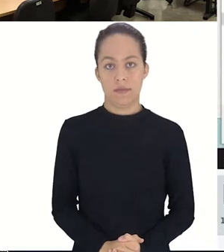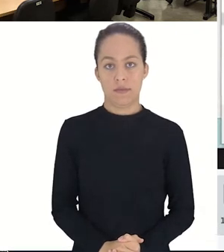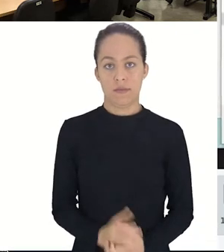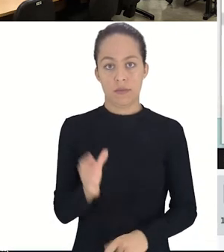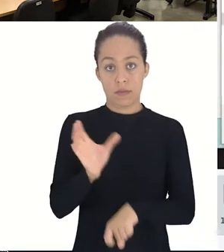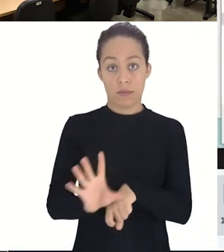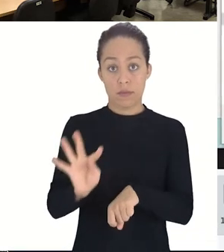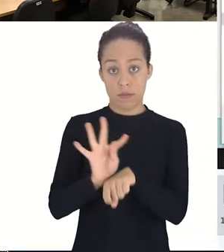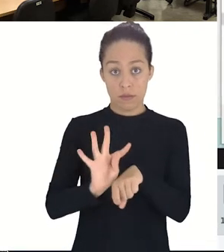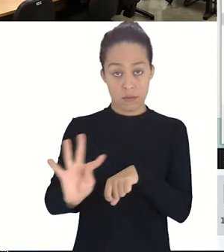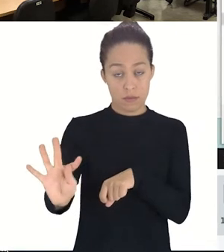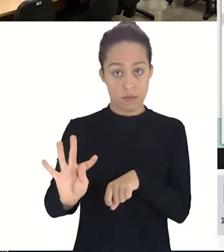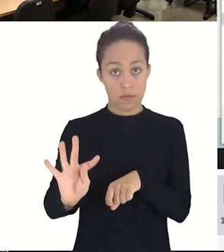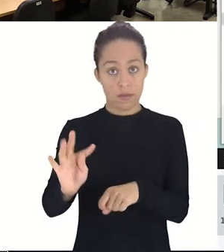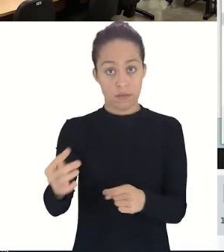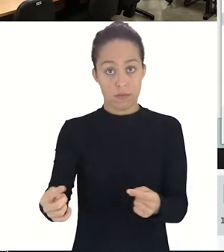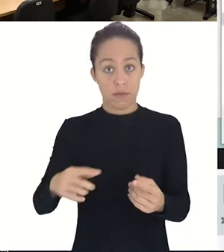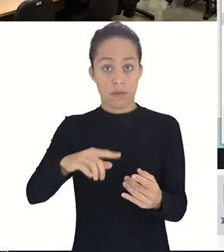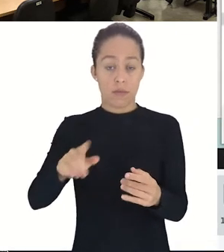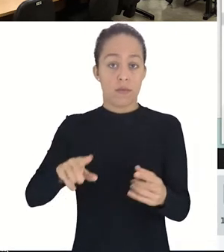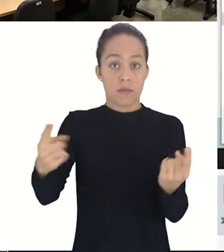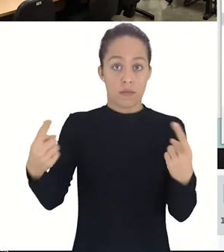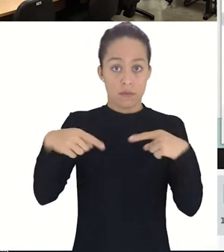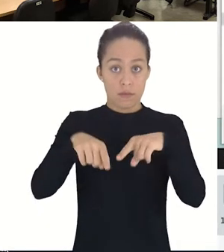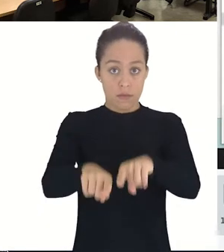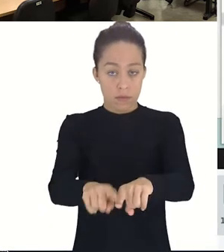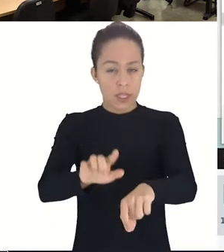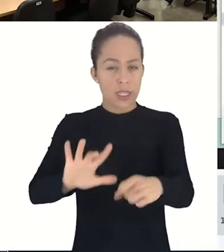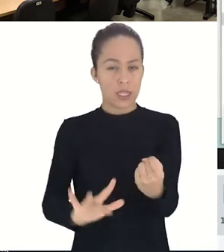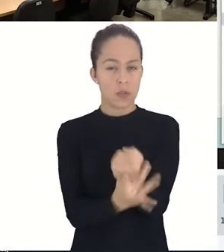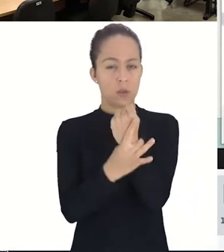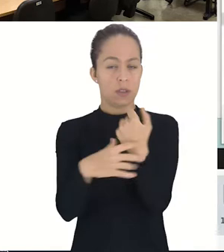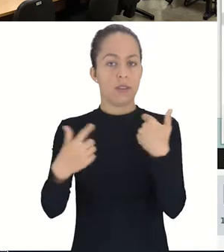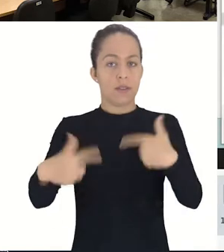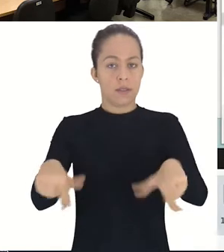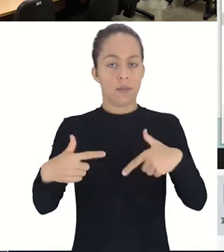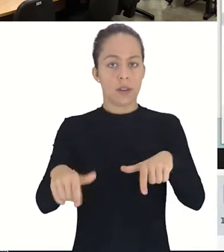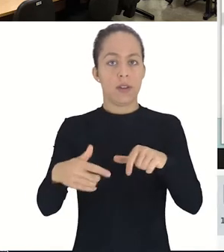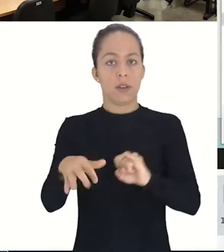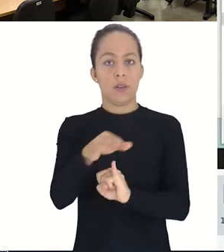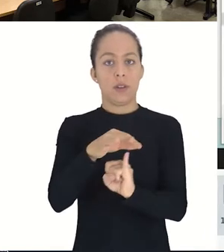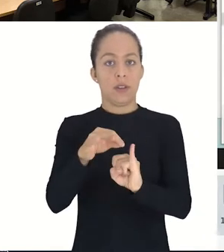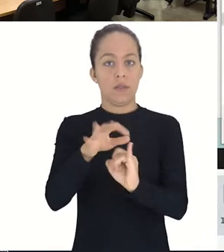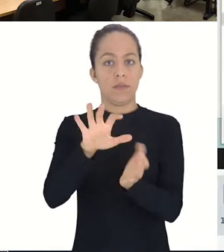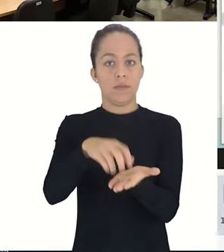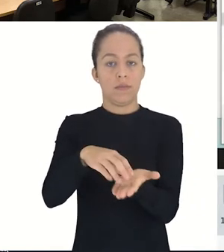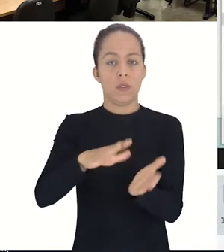Curso Técnico Concomitante em Segurança do Trabalho Noturno Campus Colatina